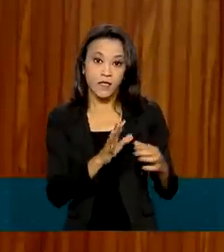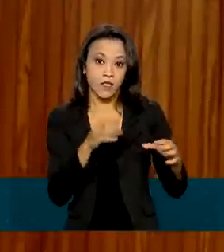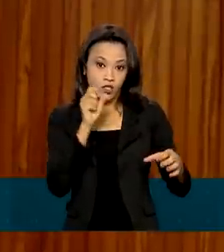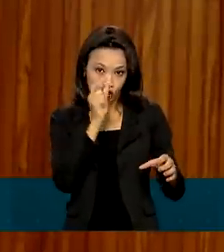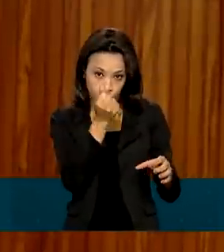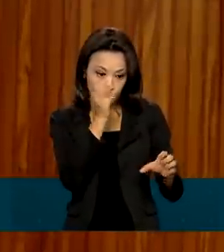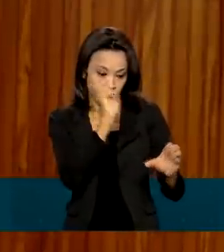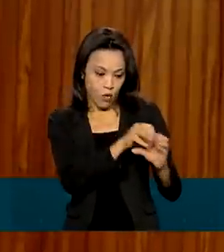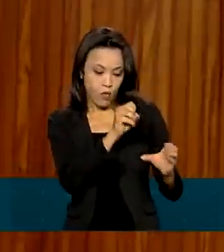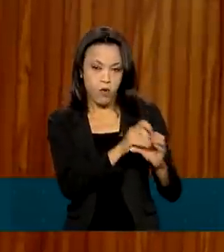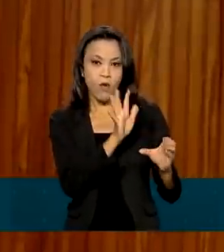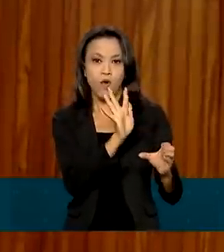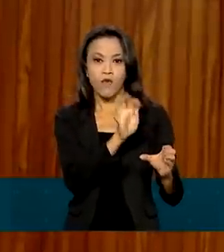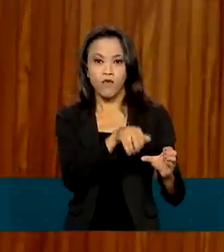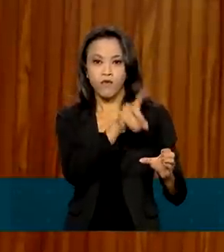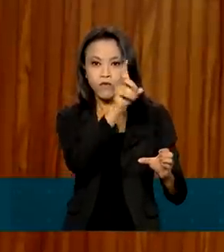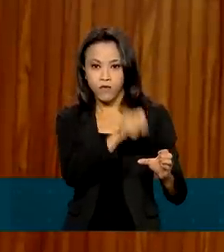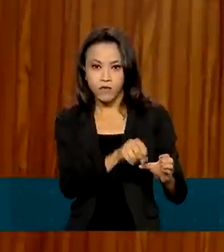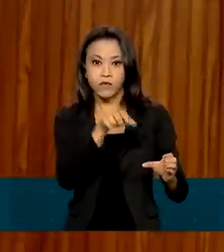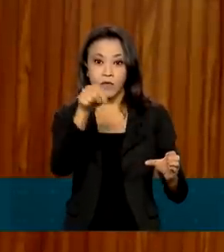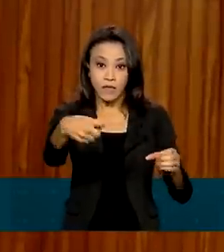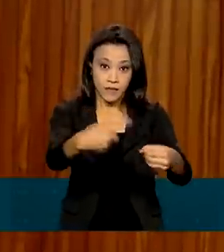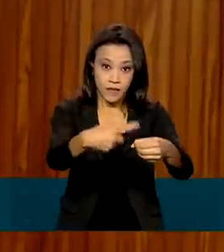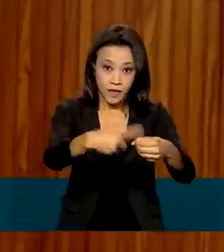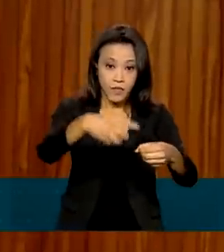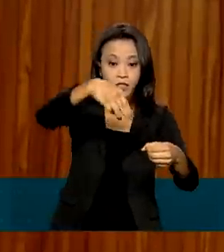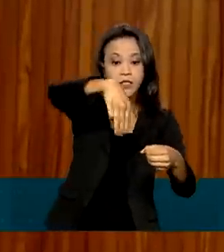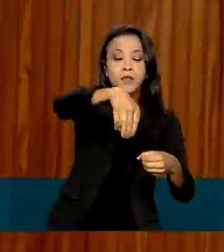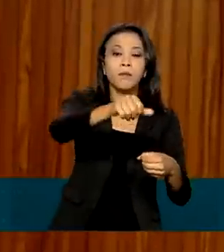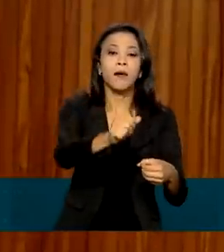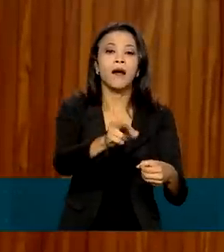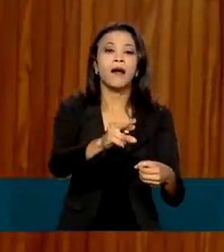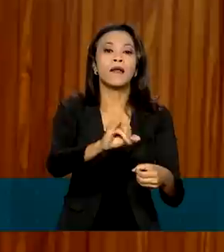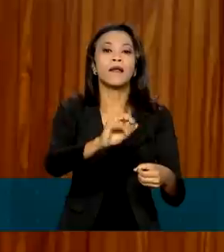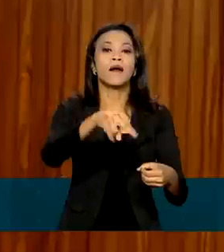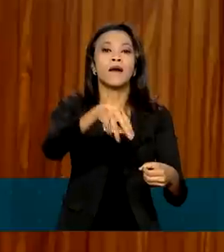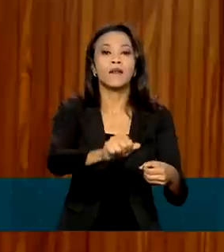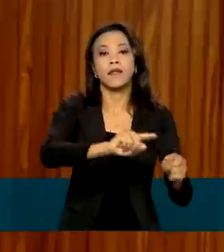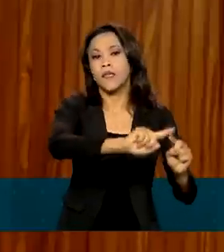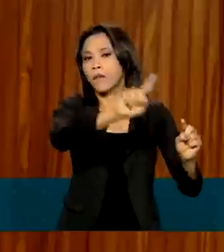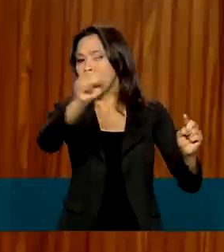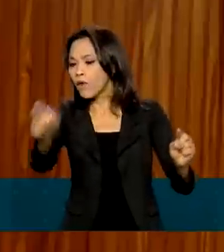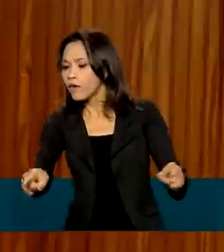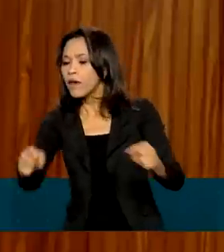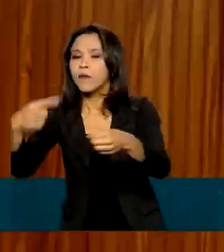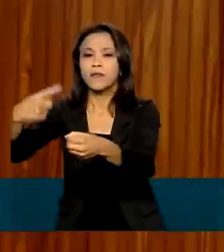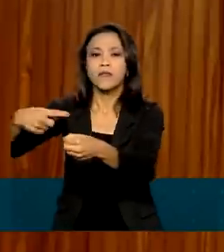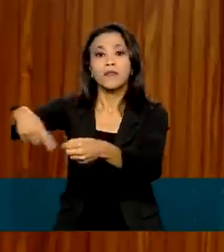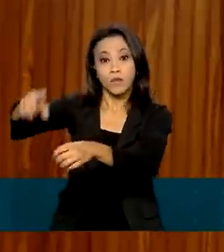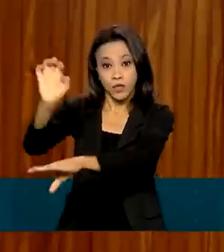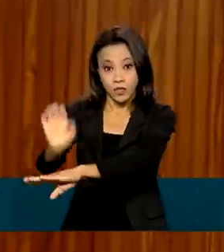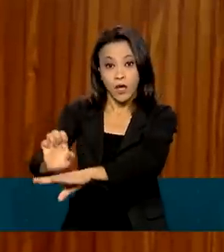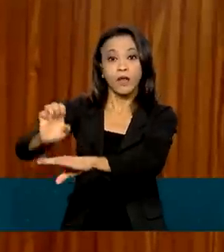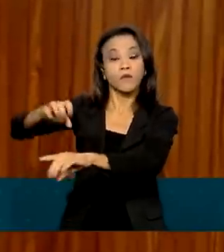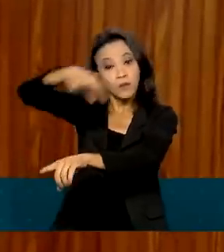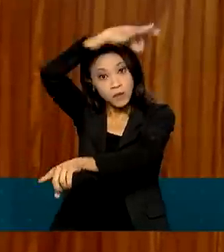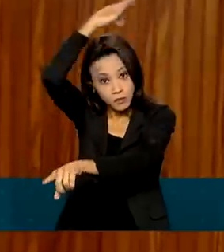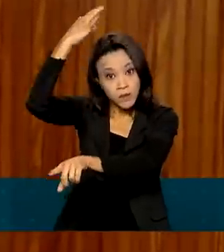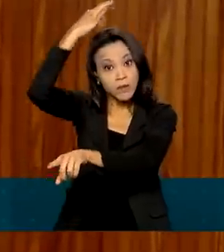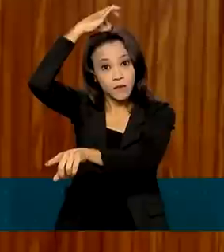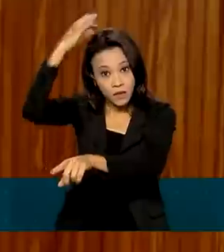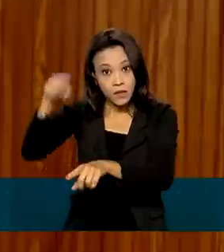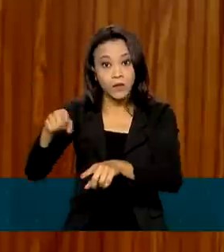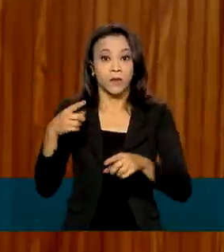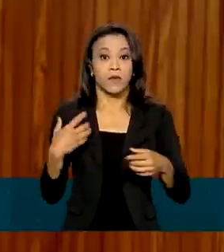que começa em Mariana e termina no Espírito Santo, onde você poderia estar utilizando, por exemplo, a água de reuso da própria